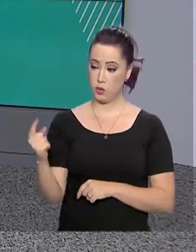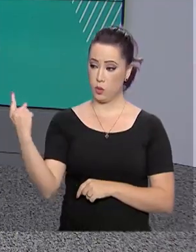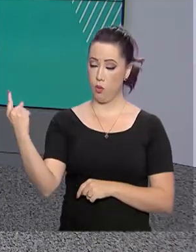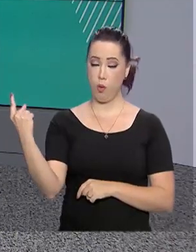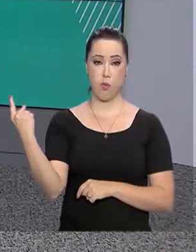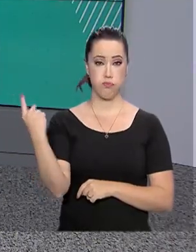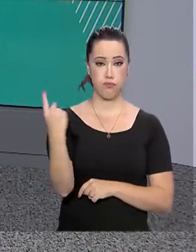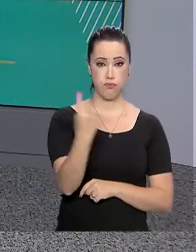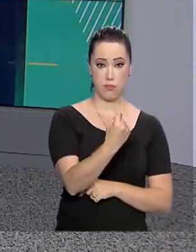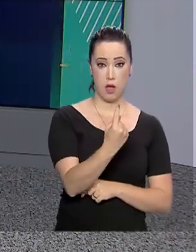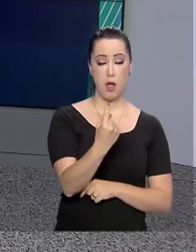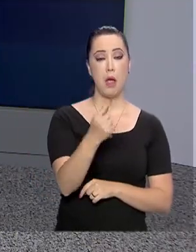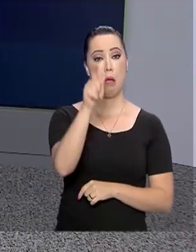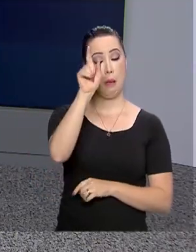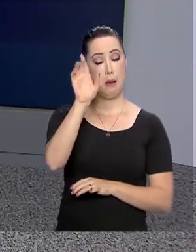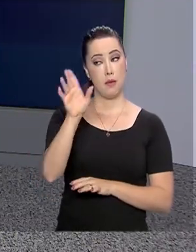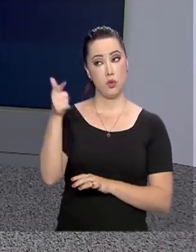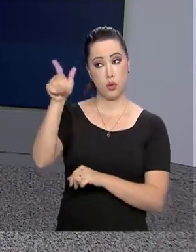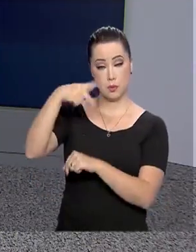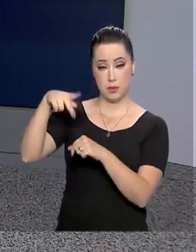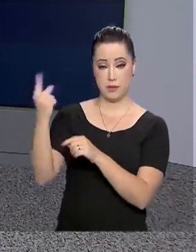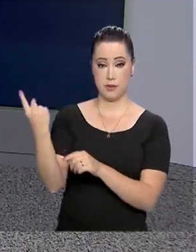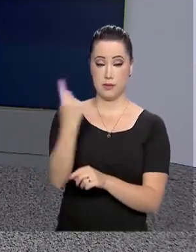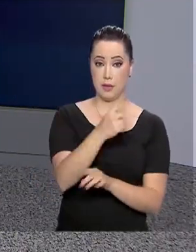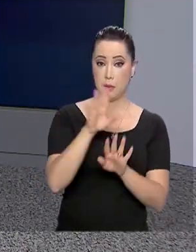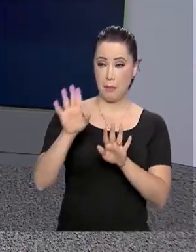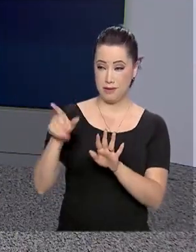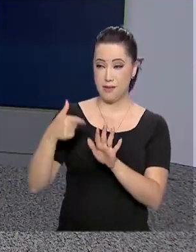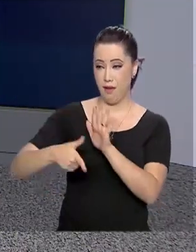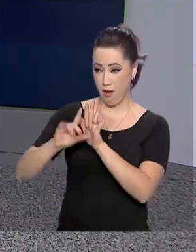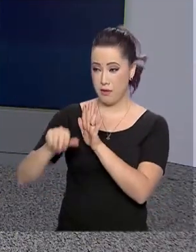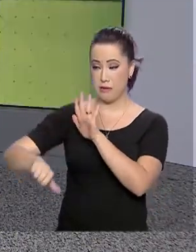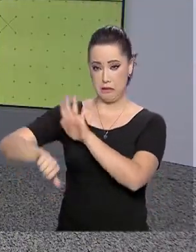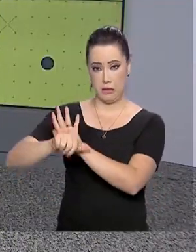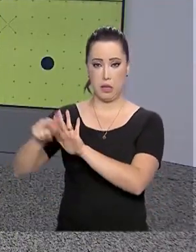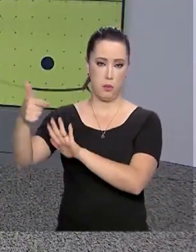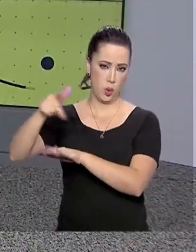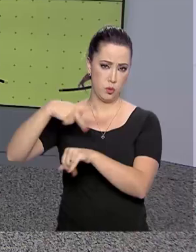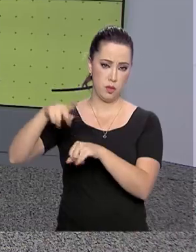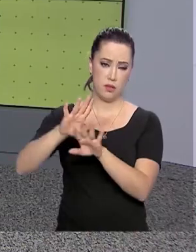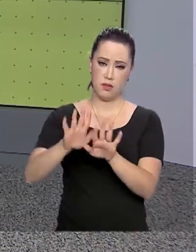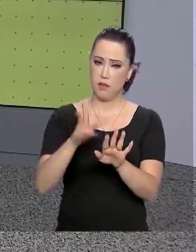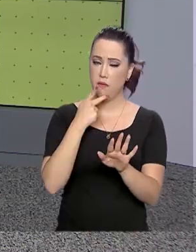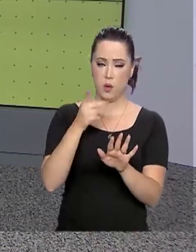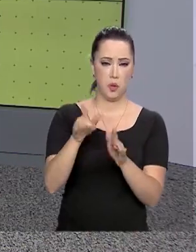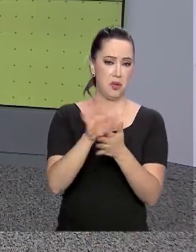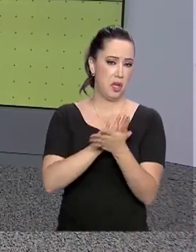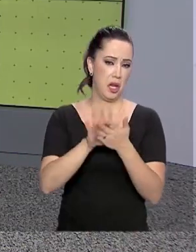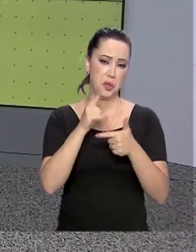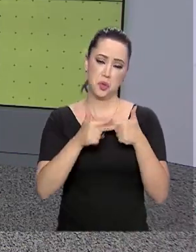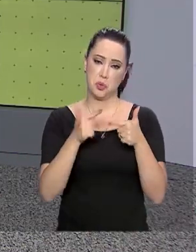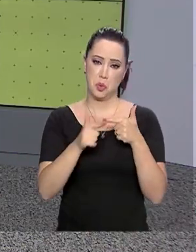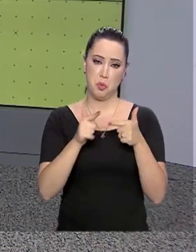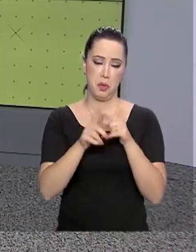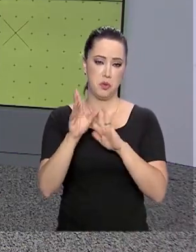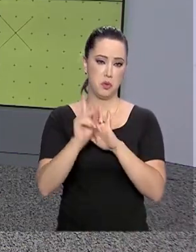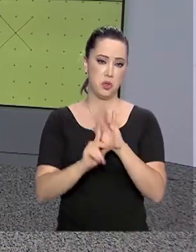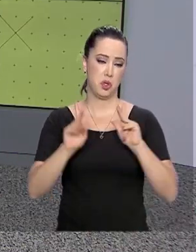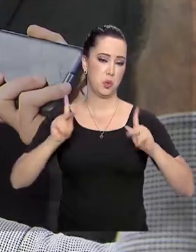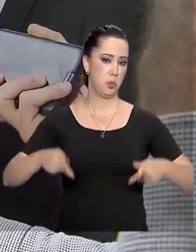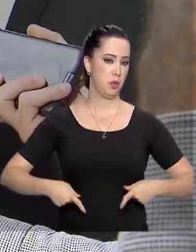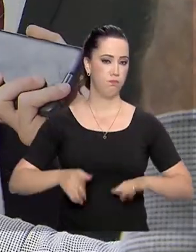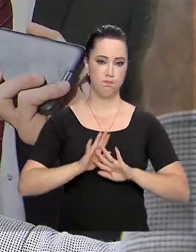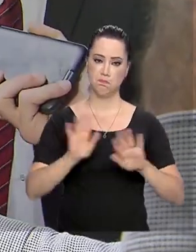Brasil de estrangeiros com conduta criminal. Ele negou que a proposta seja uma violação aos direitos humanos de imigrantes.